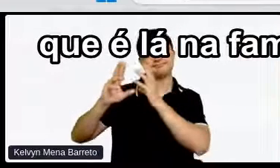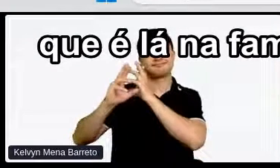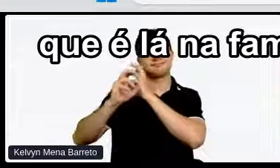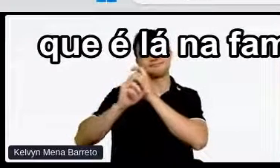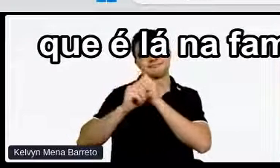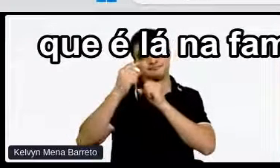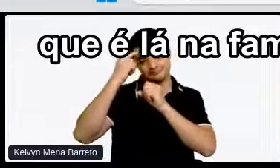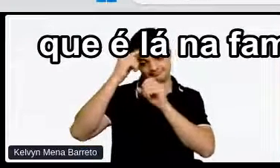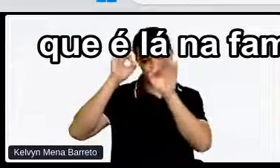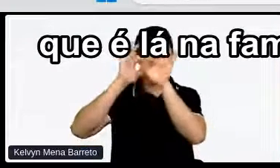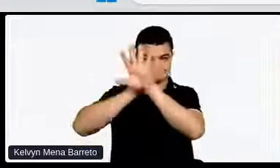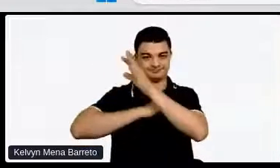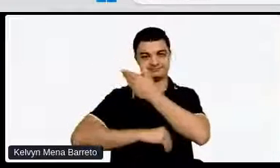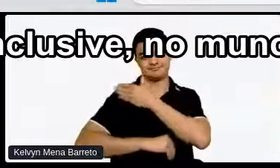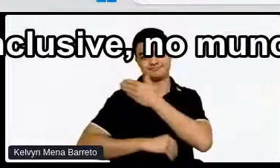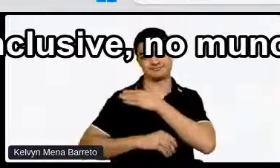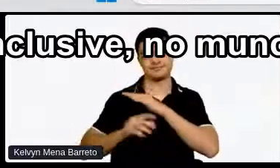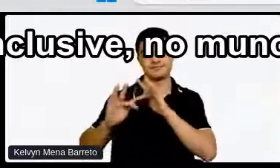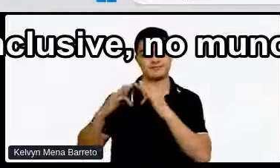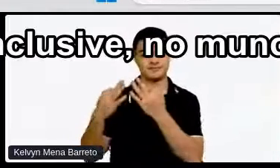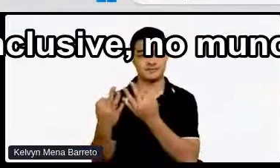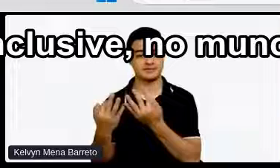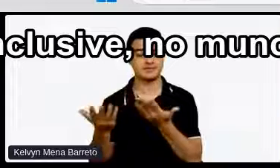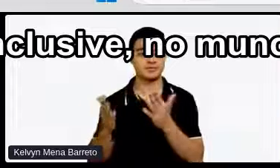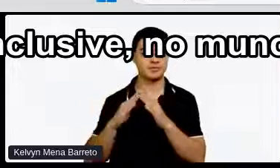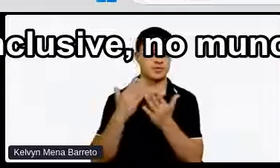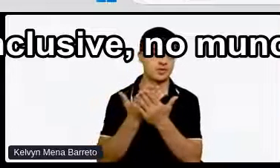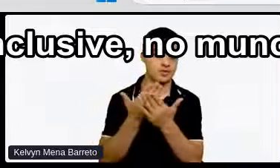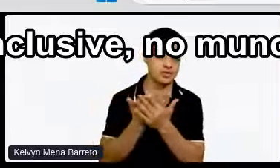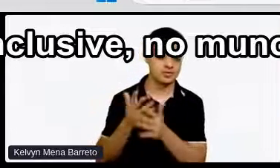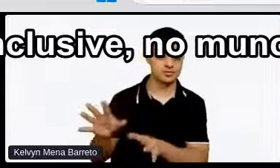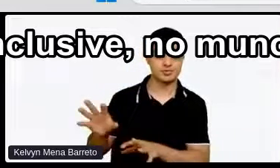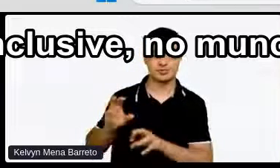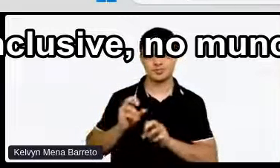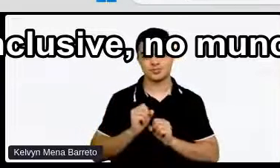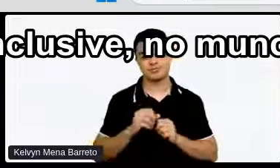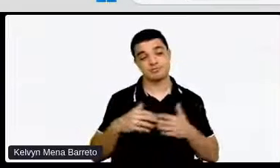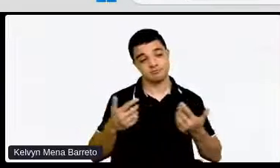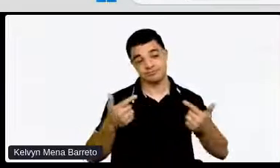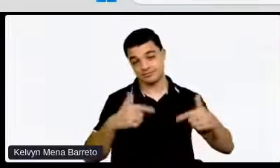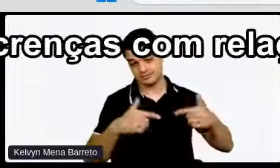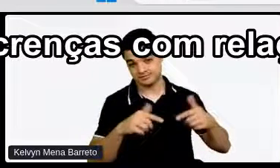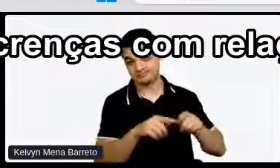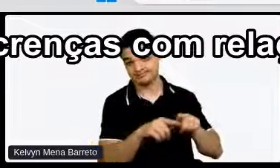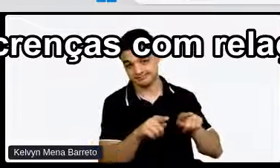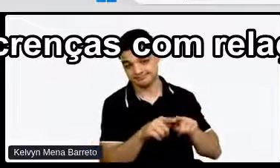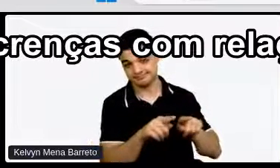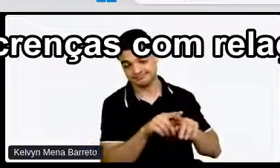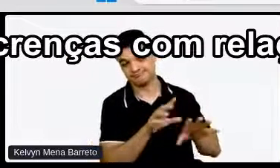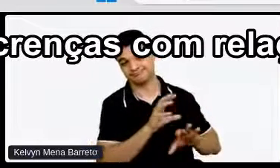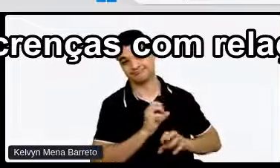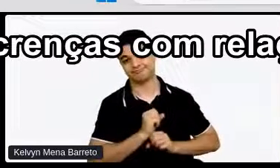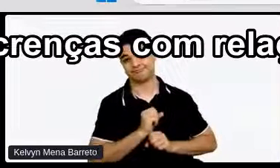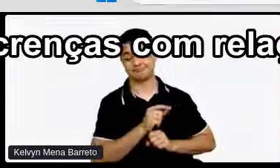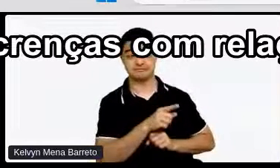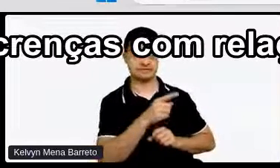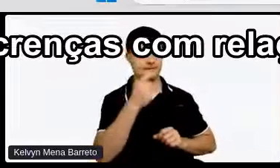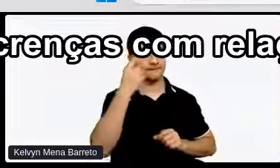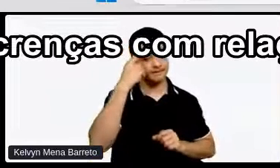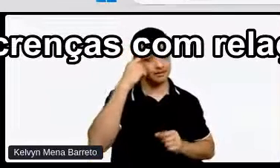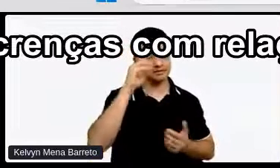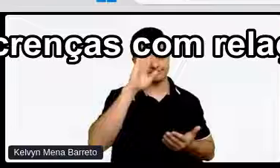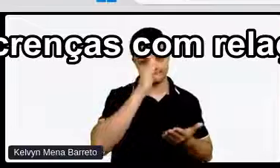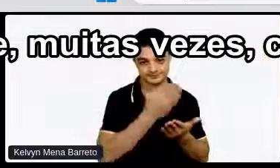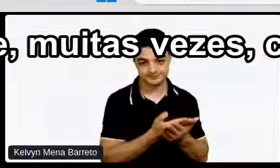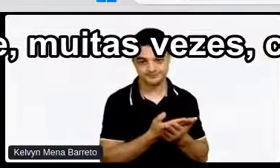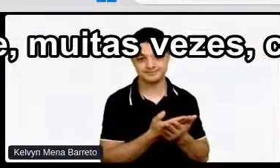lá na família Na escola E que inclusive No mundo do trabalho A gente vê São crenças Com relação